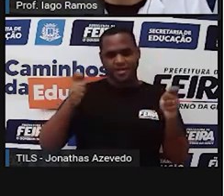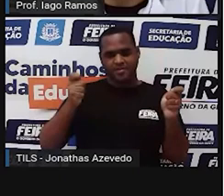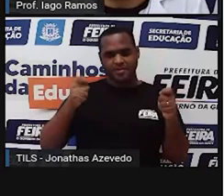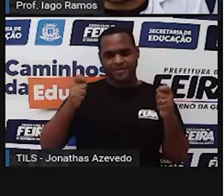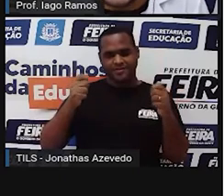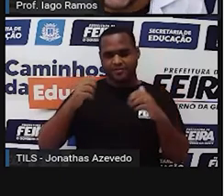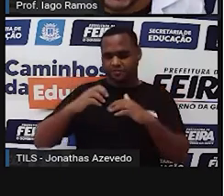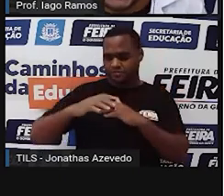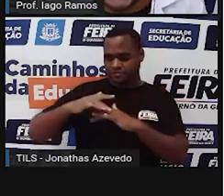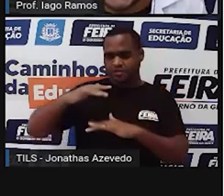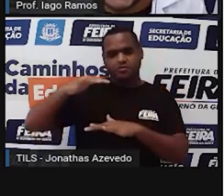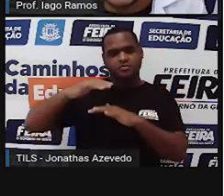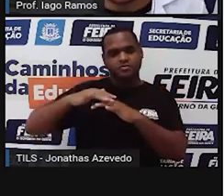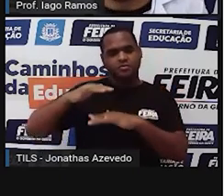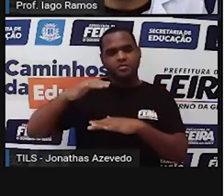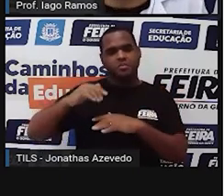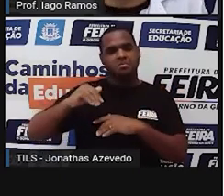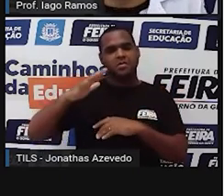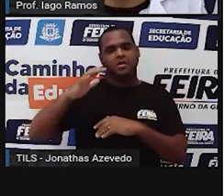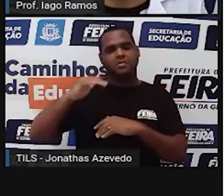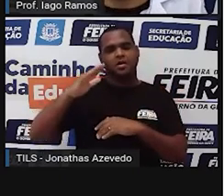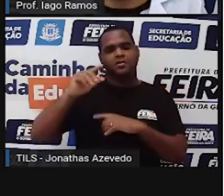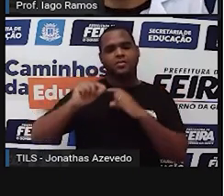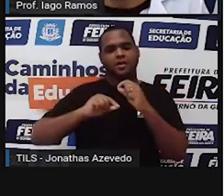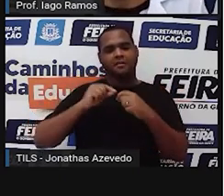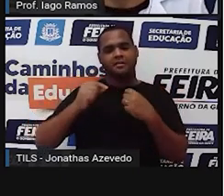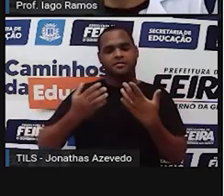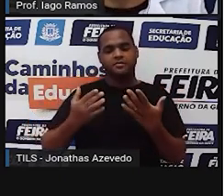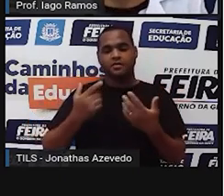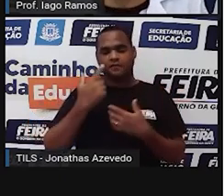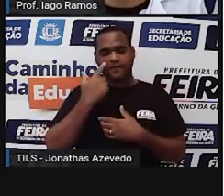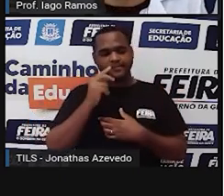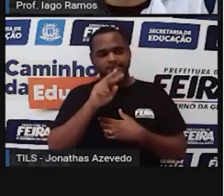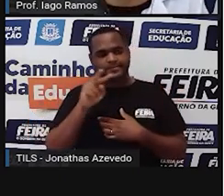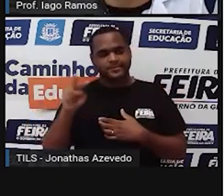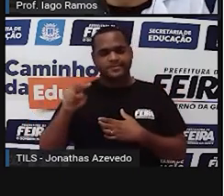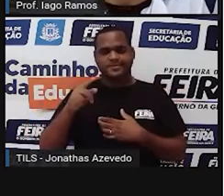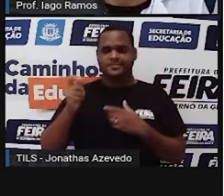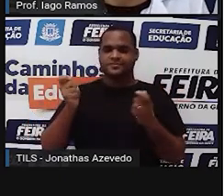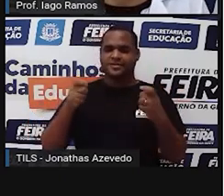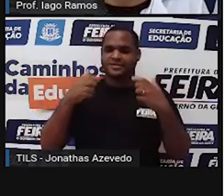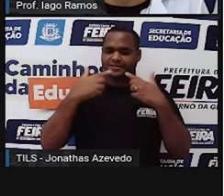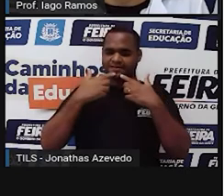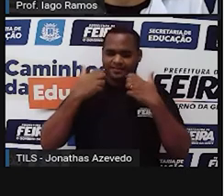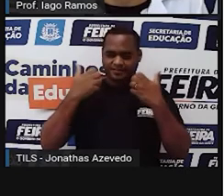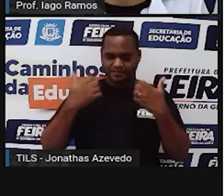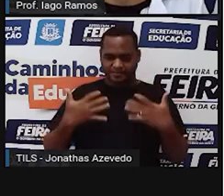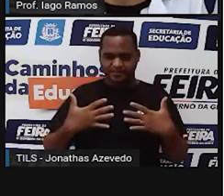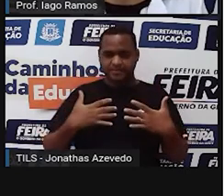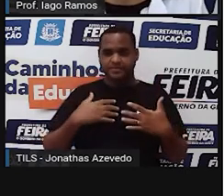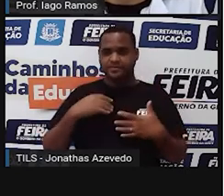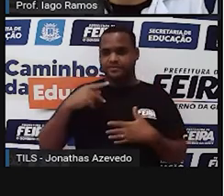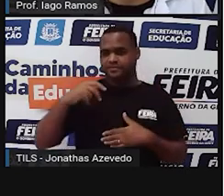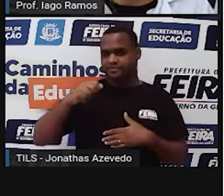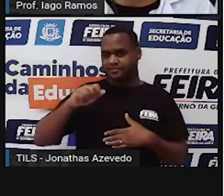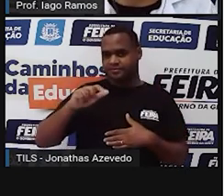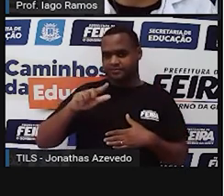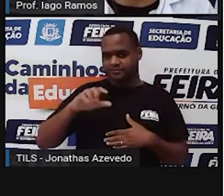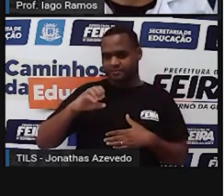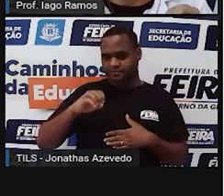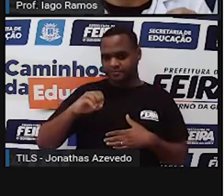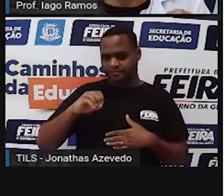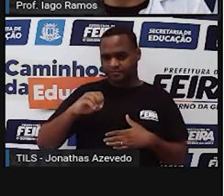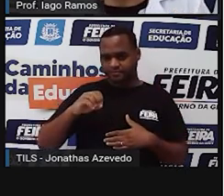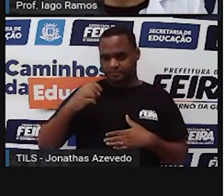volume? E aí a gente olha e talvez queira dizer que é o de Paulo Afonso 1, porque tem